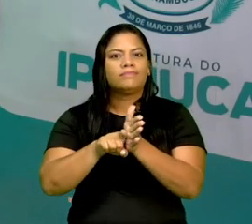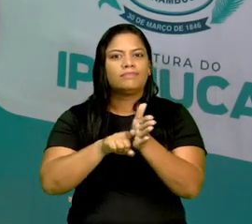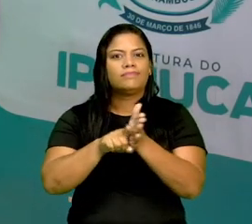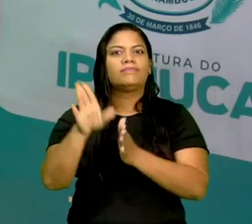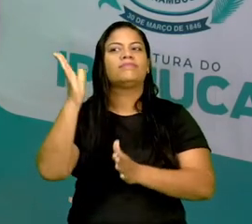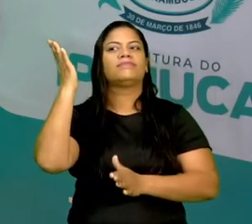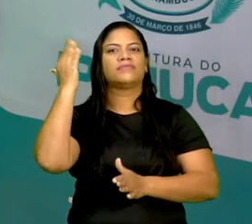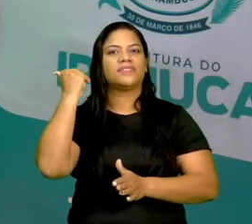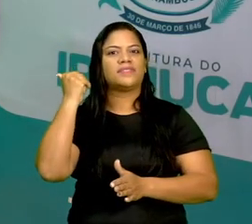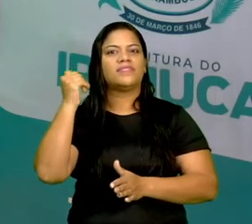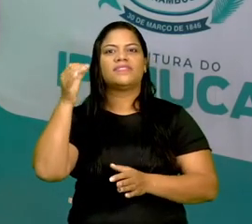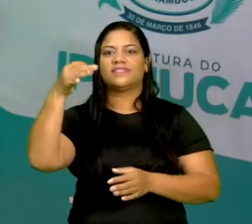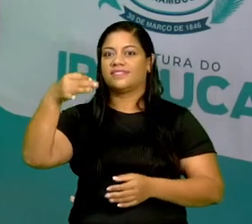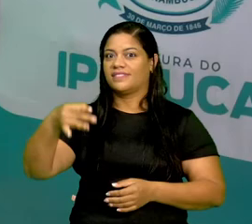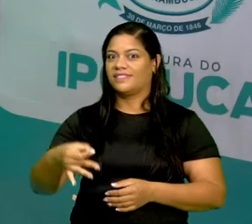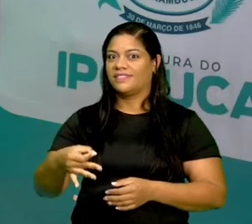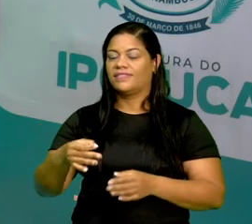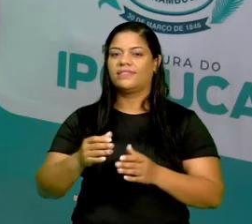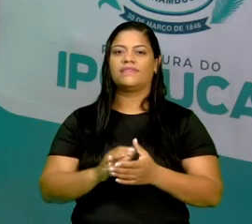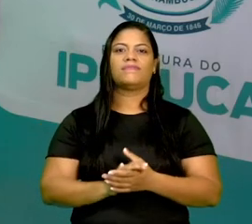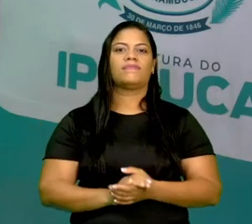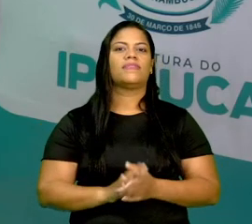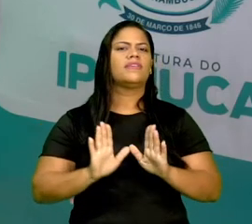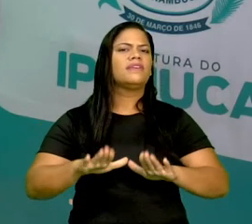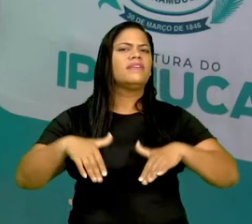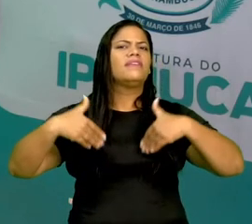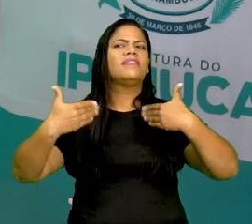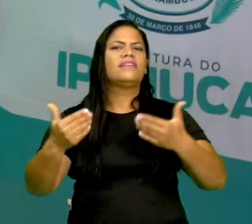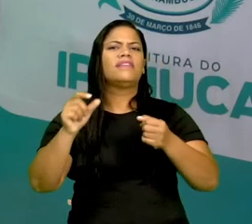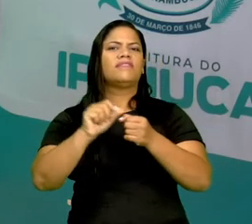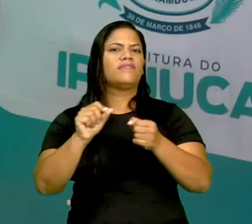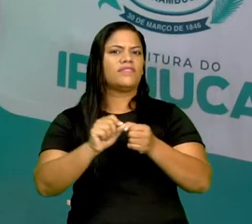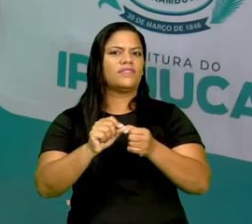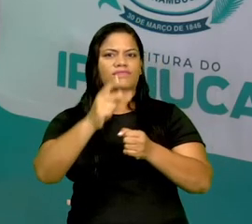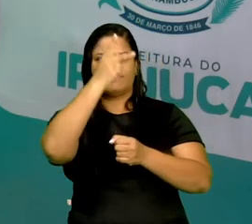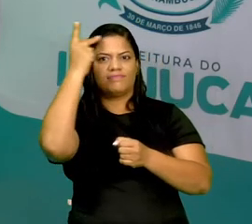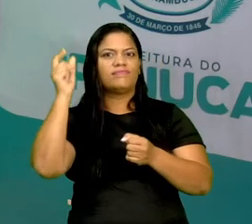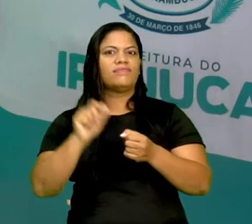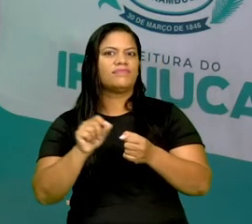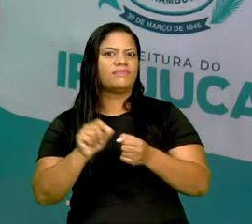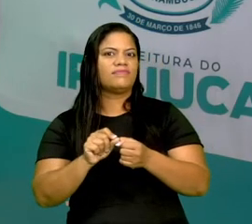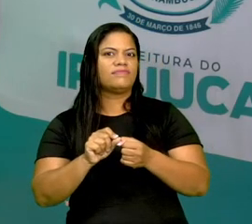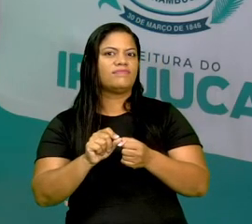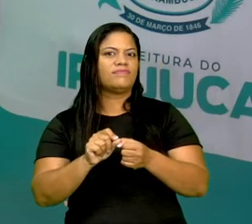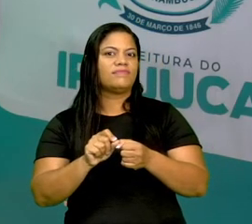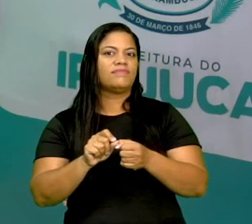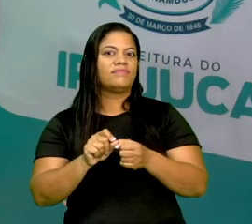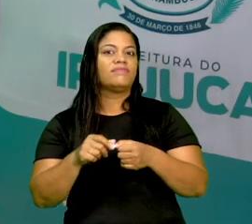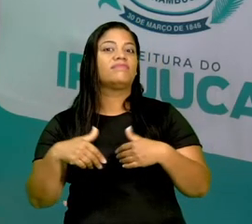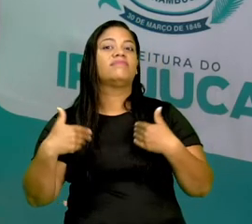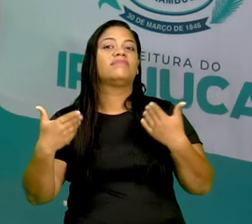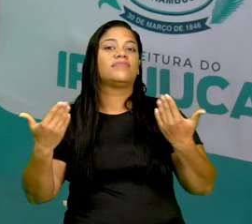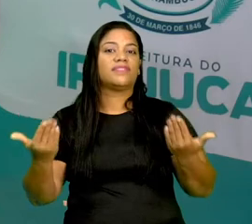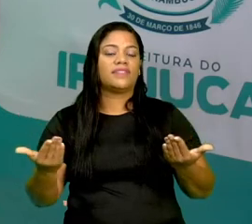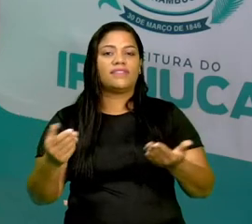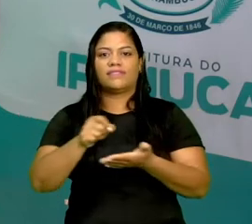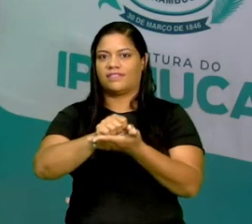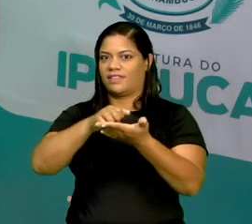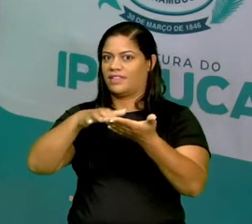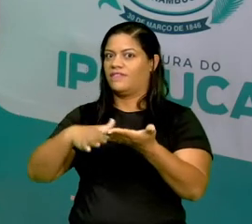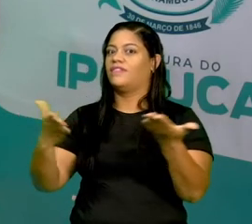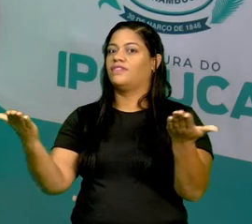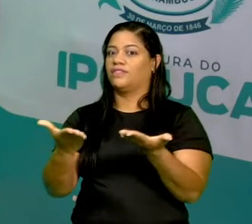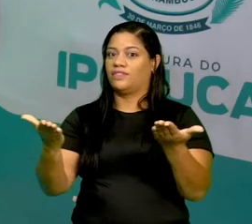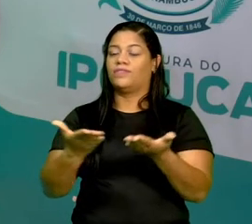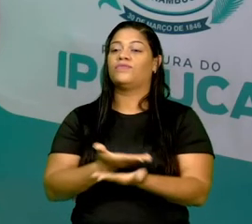saber, tá certo? E quem o construiu? Então, fica aí essa atividade de